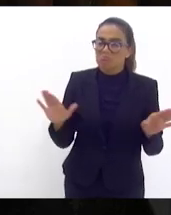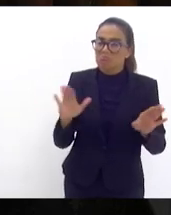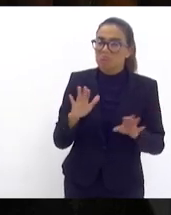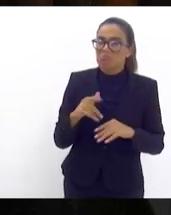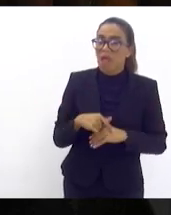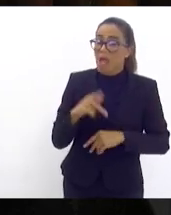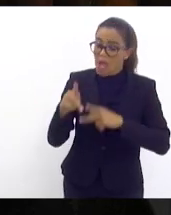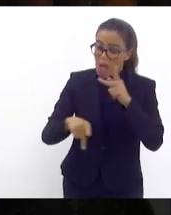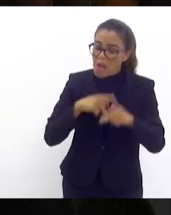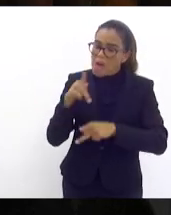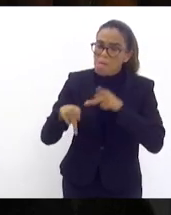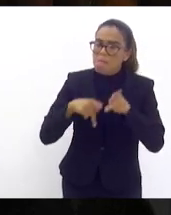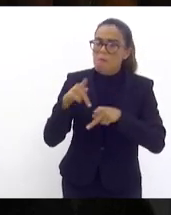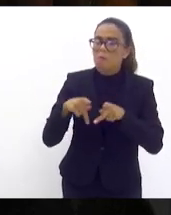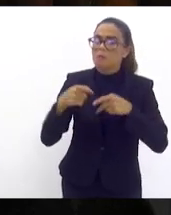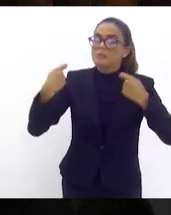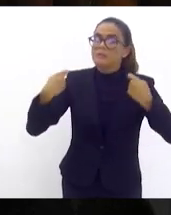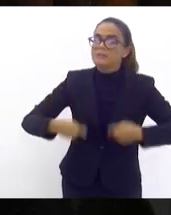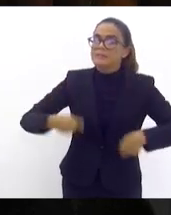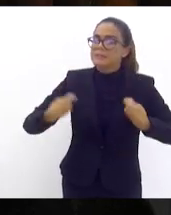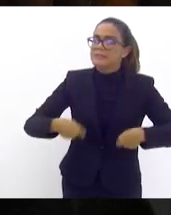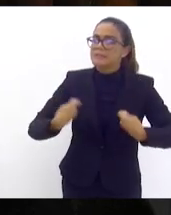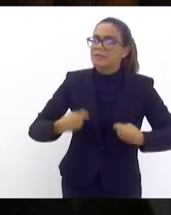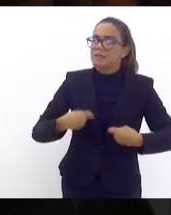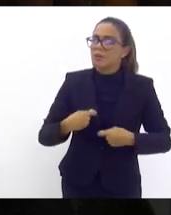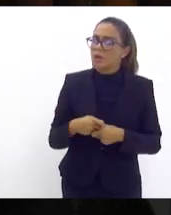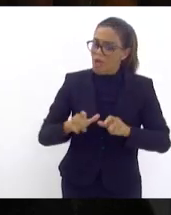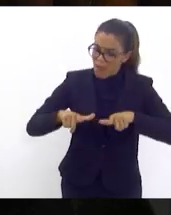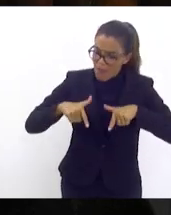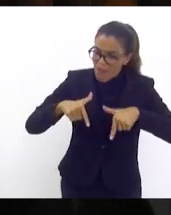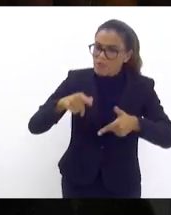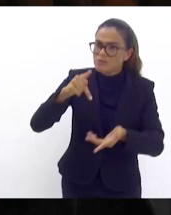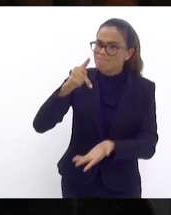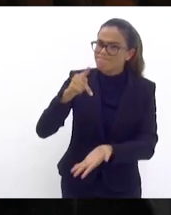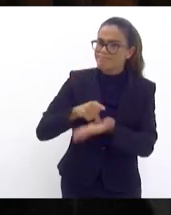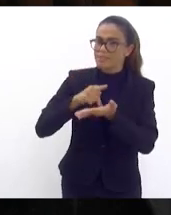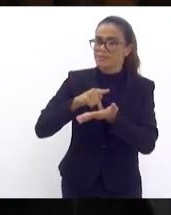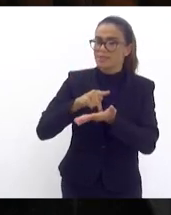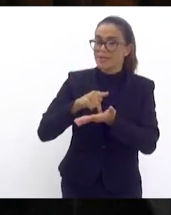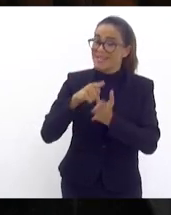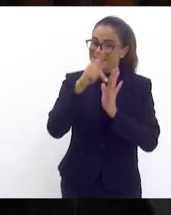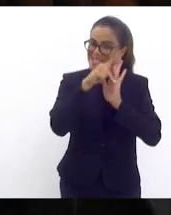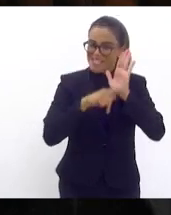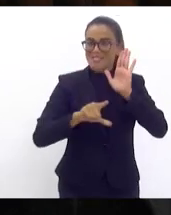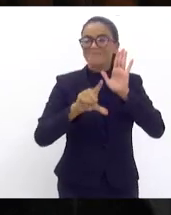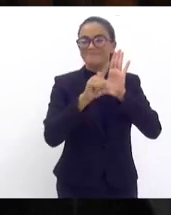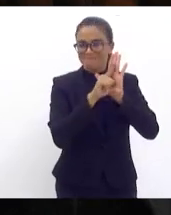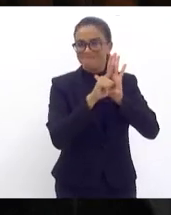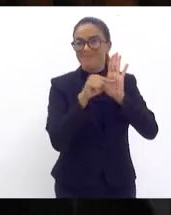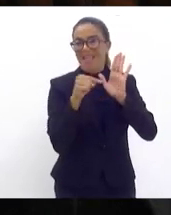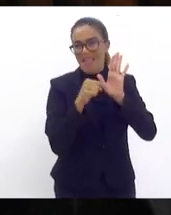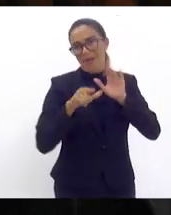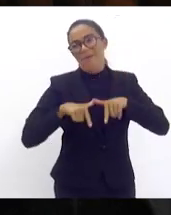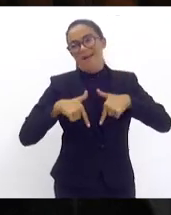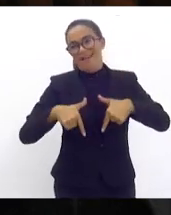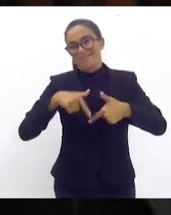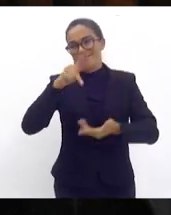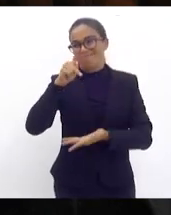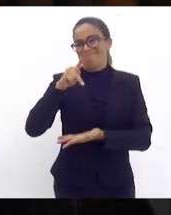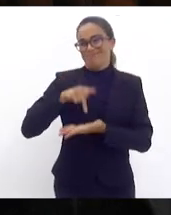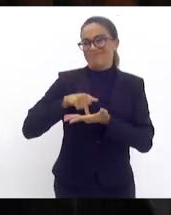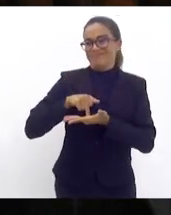ela precisa ela necessita de ações concretas e esse projeto de hoje é uma ação concreta